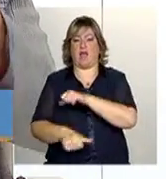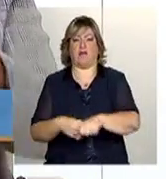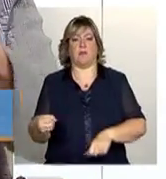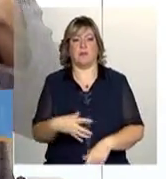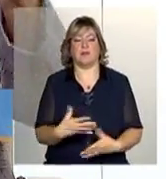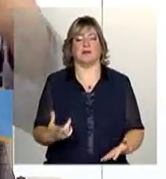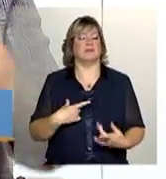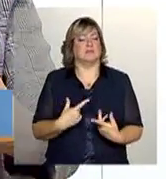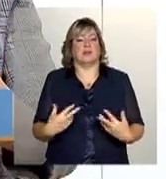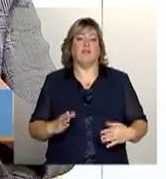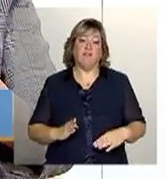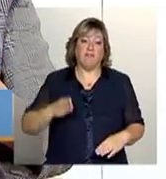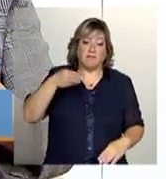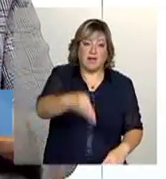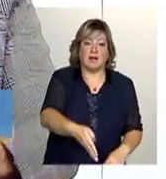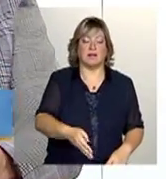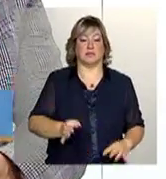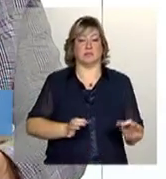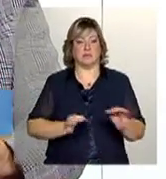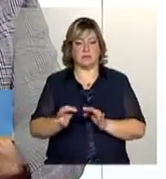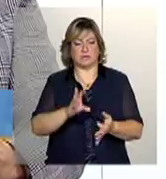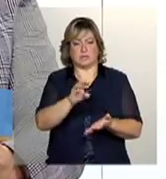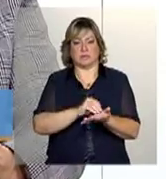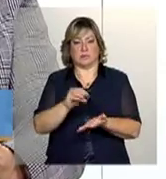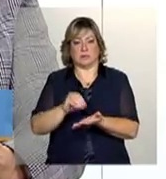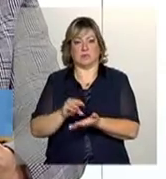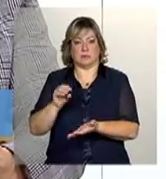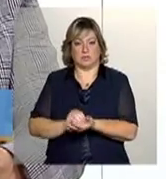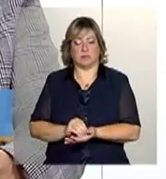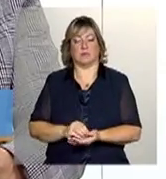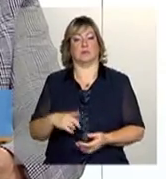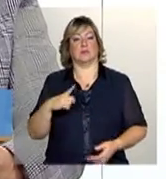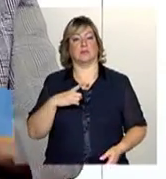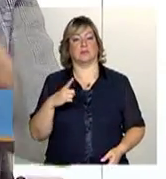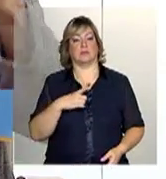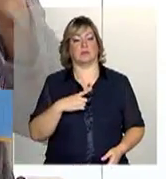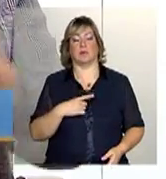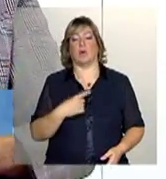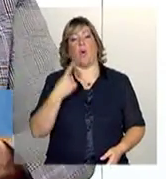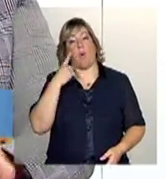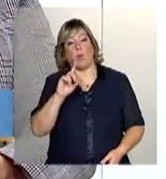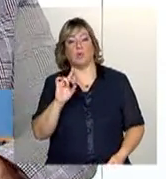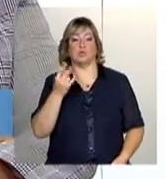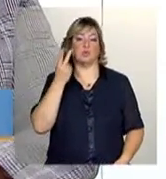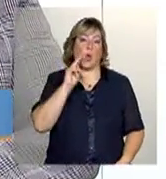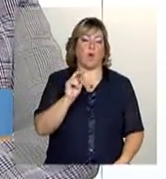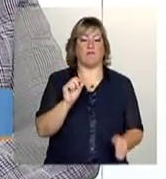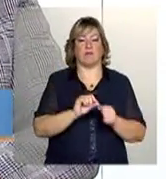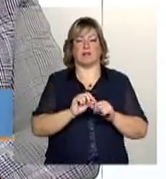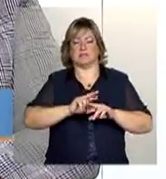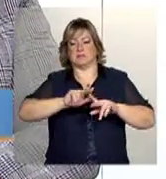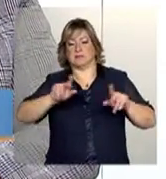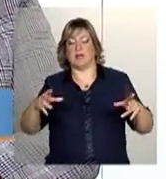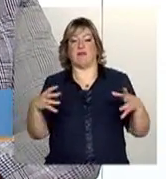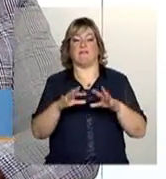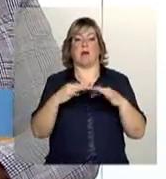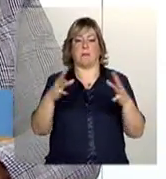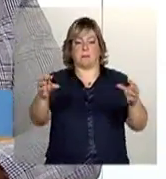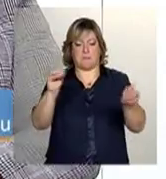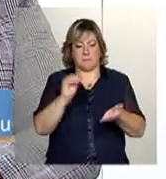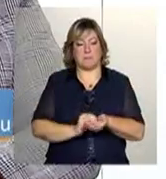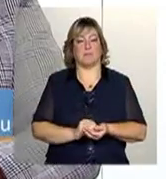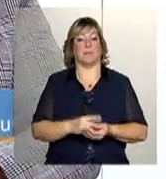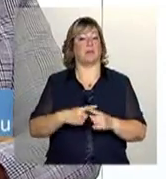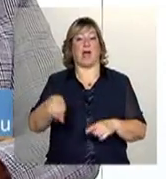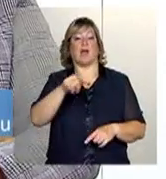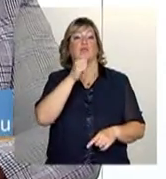coisa assim, vai lá, organiza aquele cadastramento e consegue em um, dois dias fazer uma quantidade de famílias maior que ainda